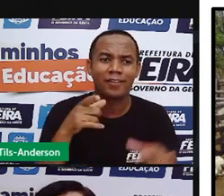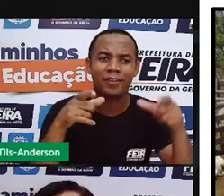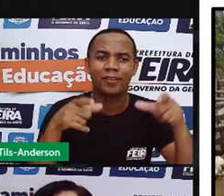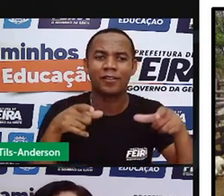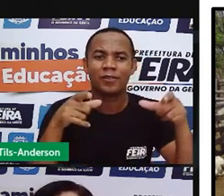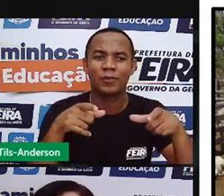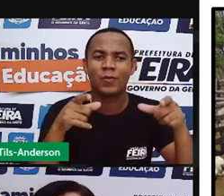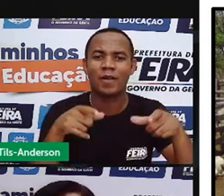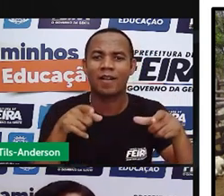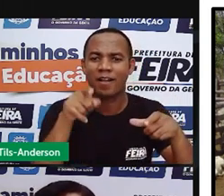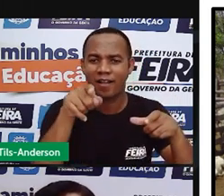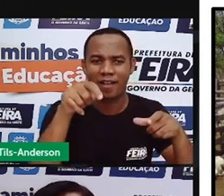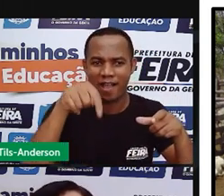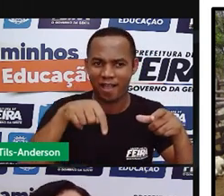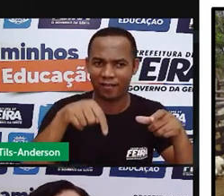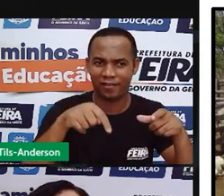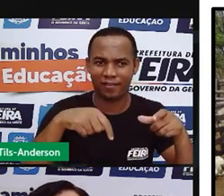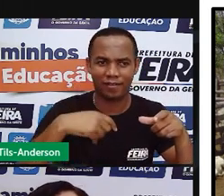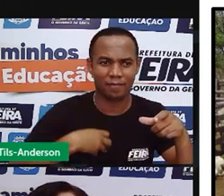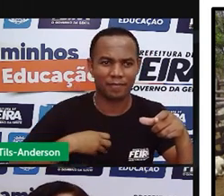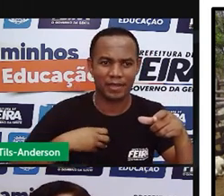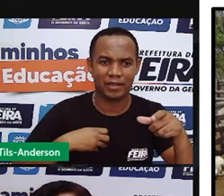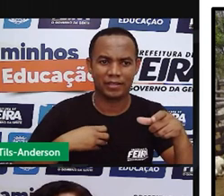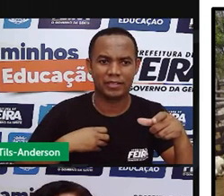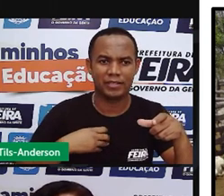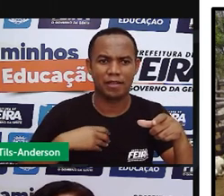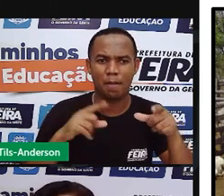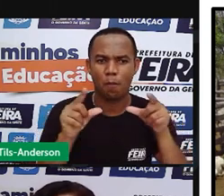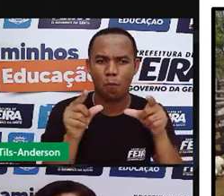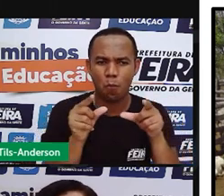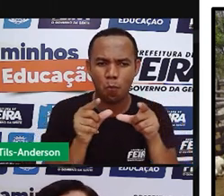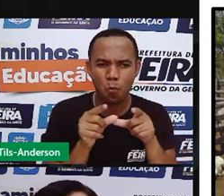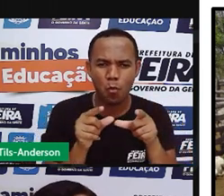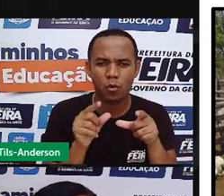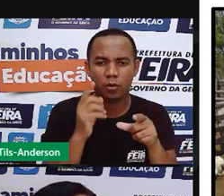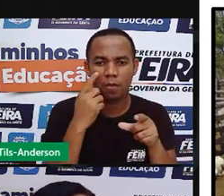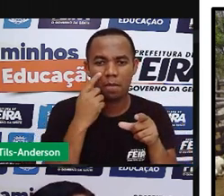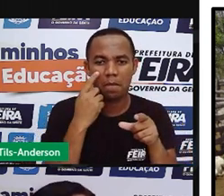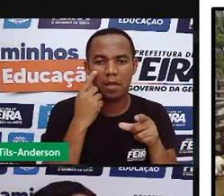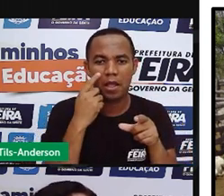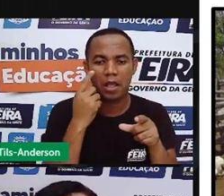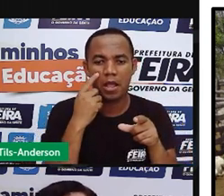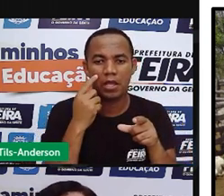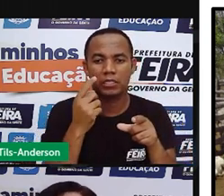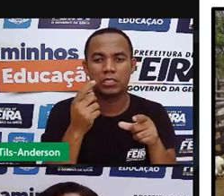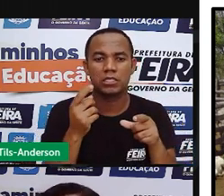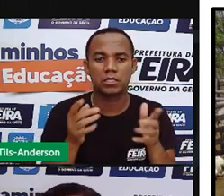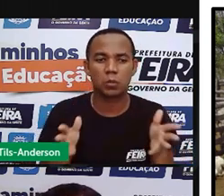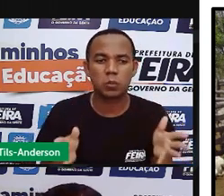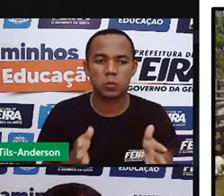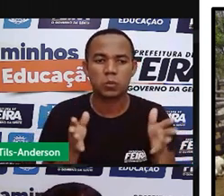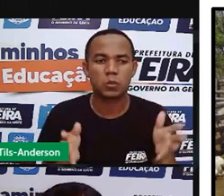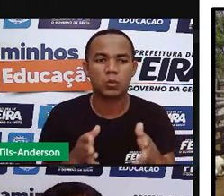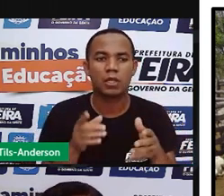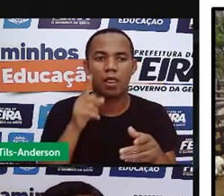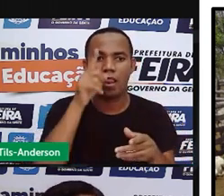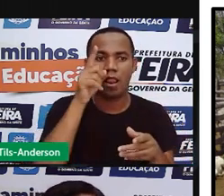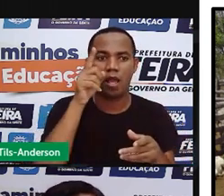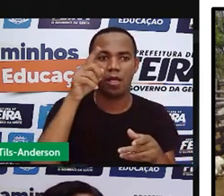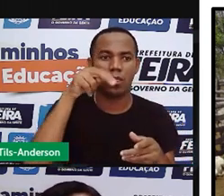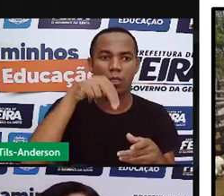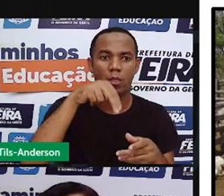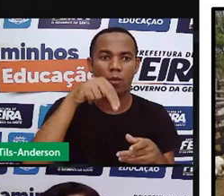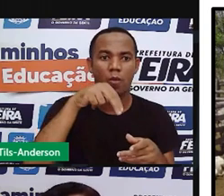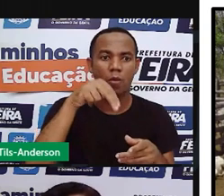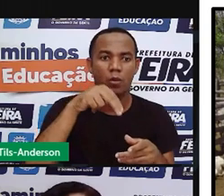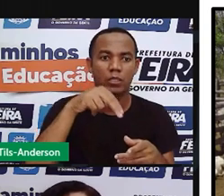Aqui na Bahia, é muito pouco que eu vejo a criação de búfalos. Mas lá no norte, na região